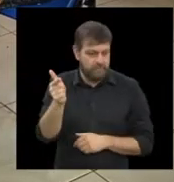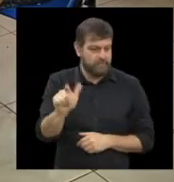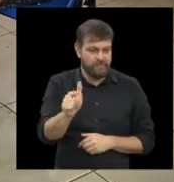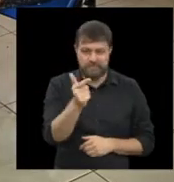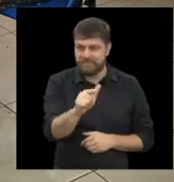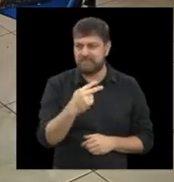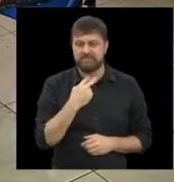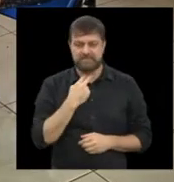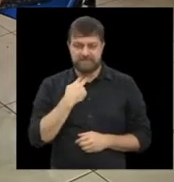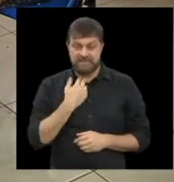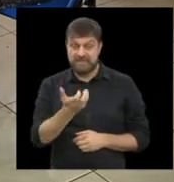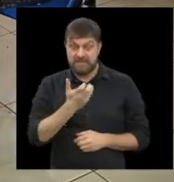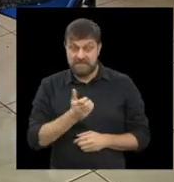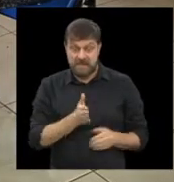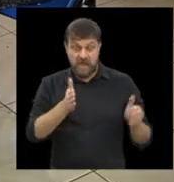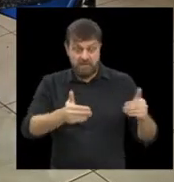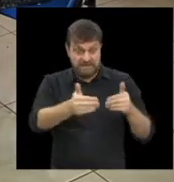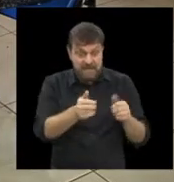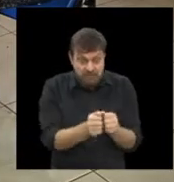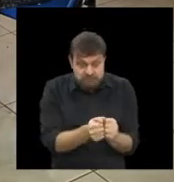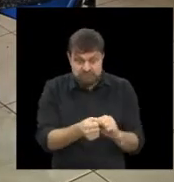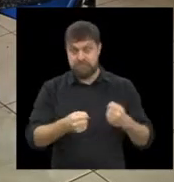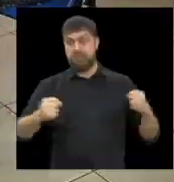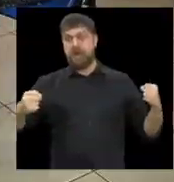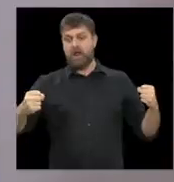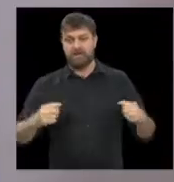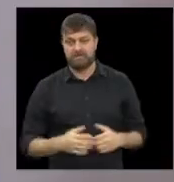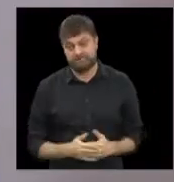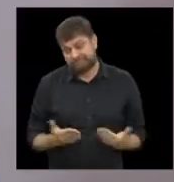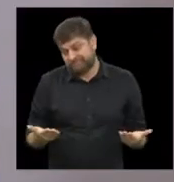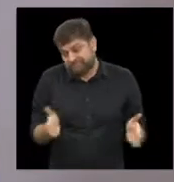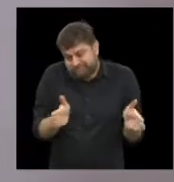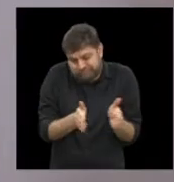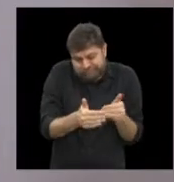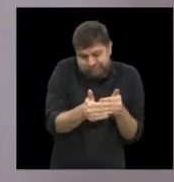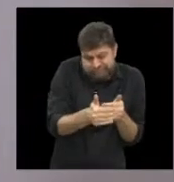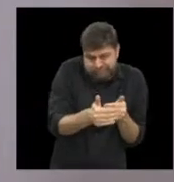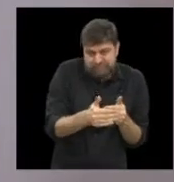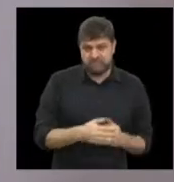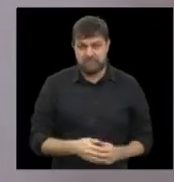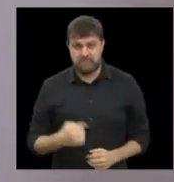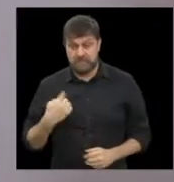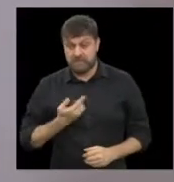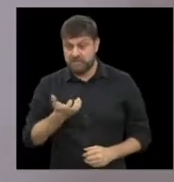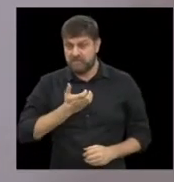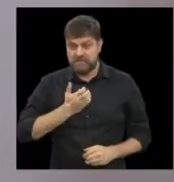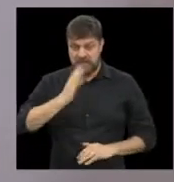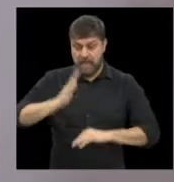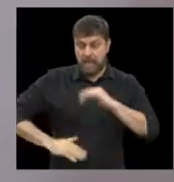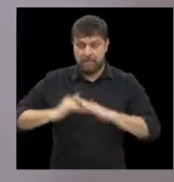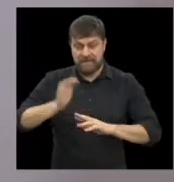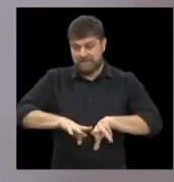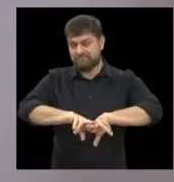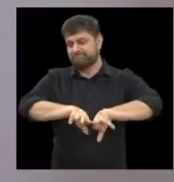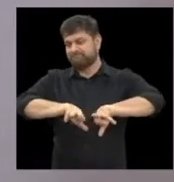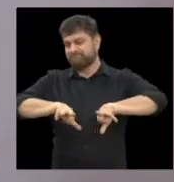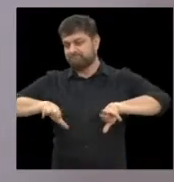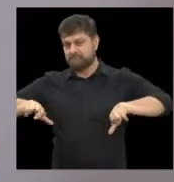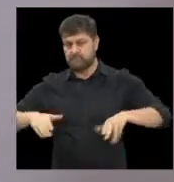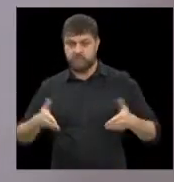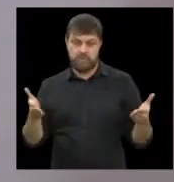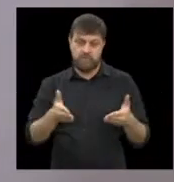esse espaço também, né? E desenvolver mais outras ações, além do que hoje nós podemos